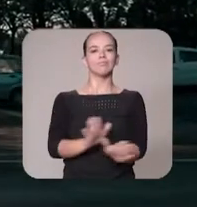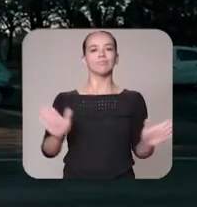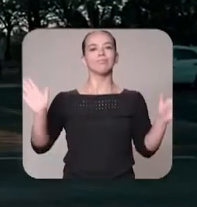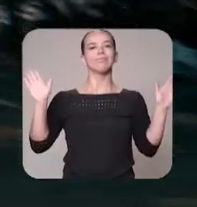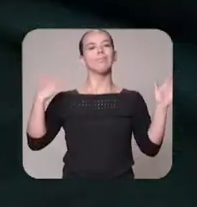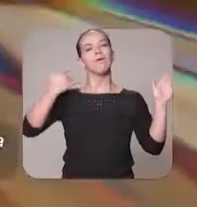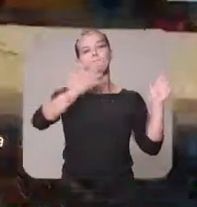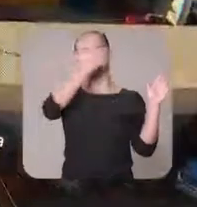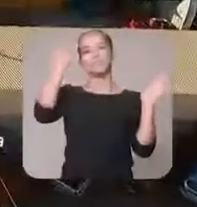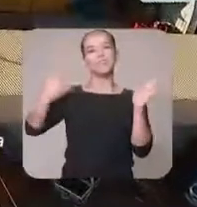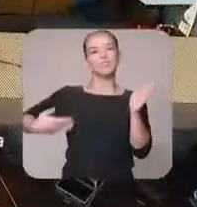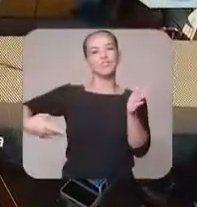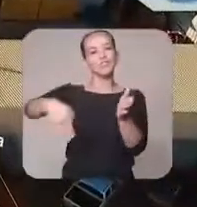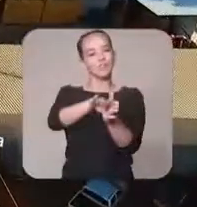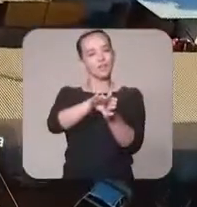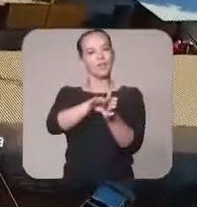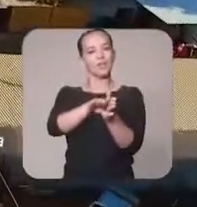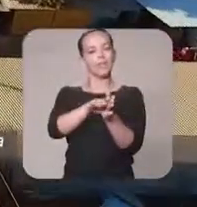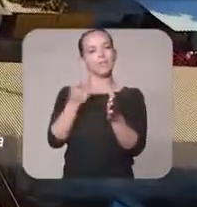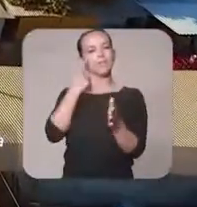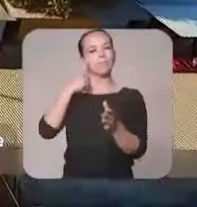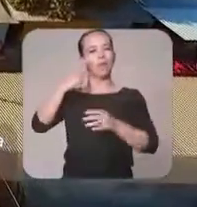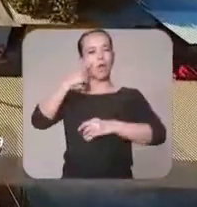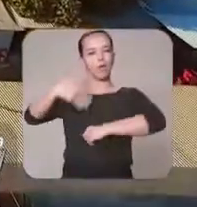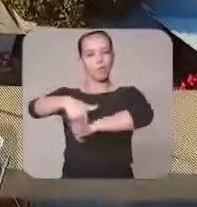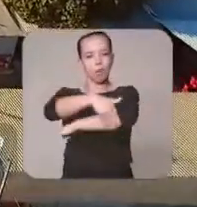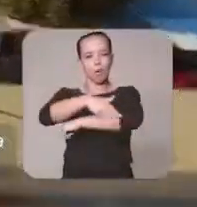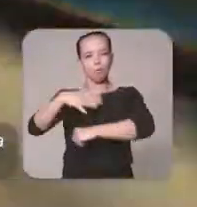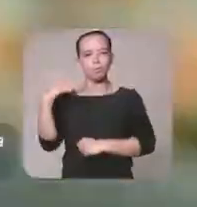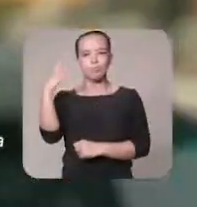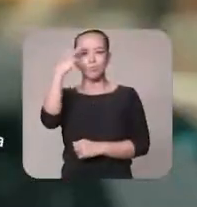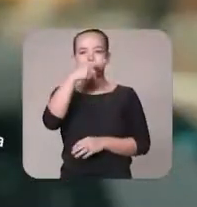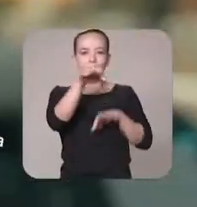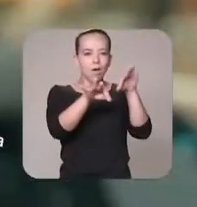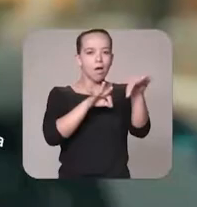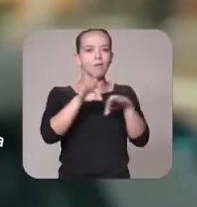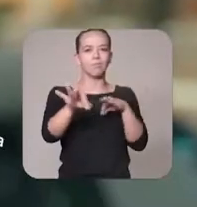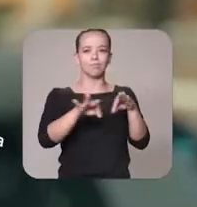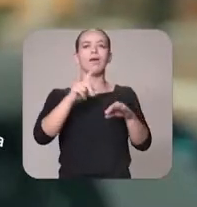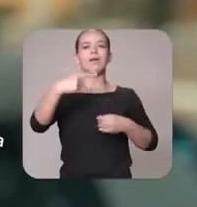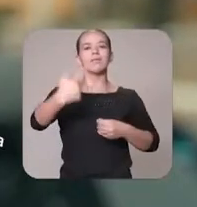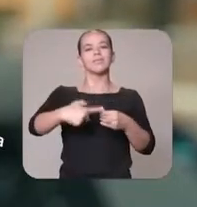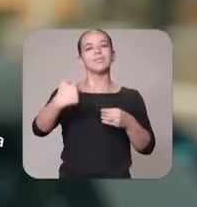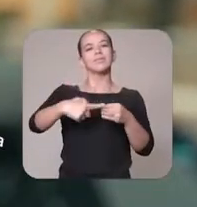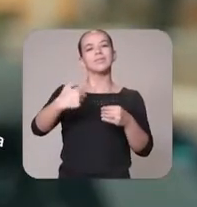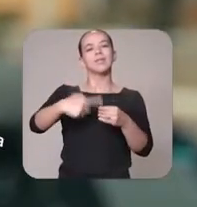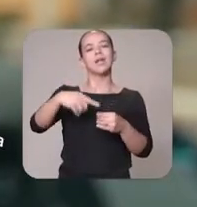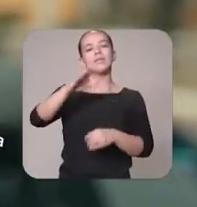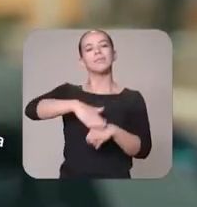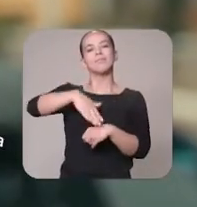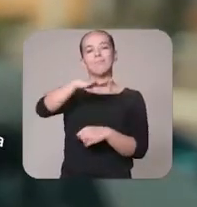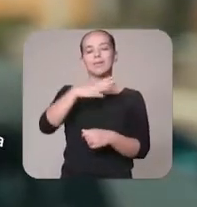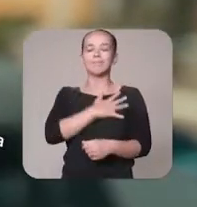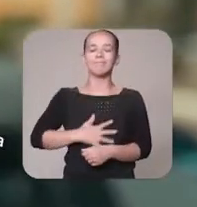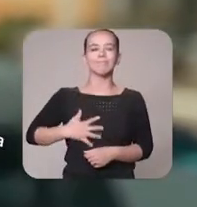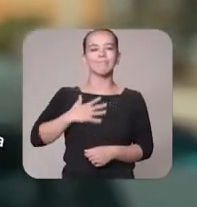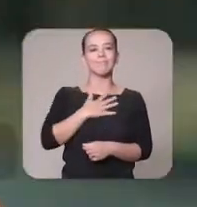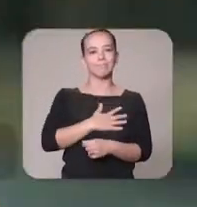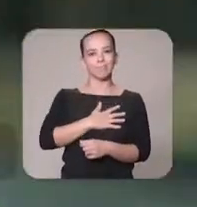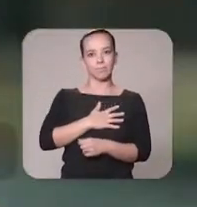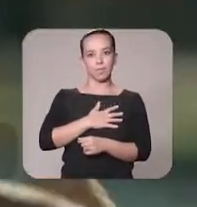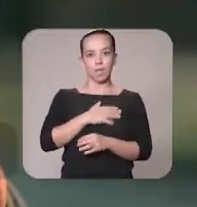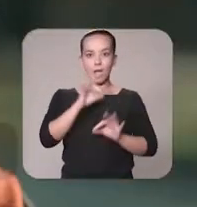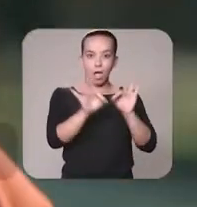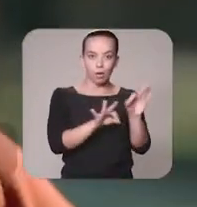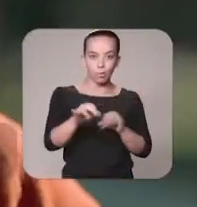visitante que chega aqui, né? Ele vê uma avenida conservada, bonita. Isso aí também deixa a cidade muito mais aconchegante,